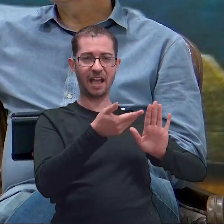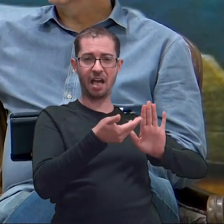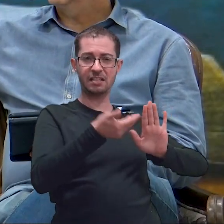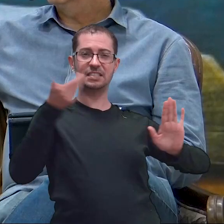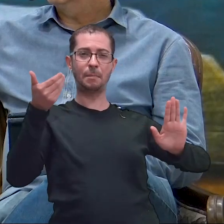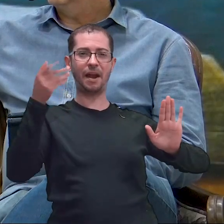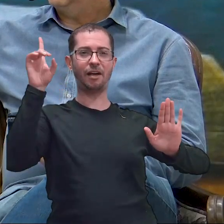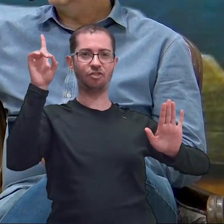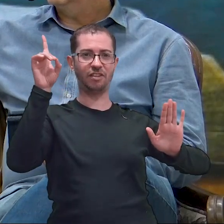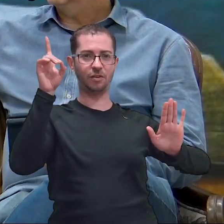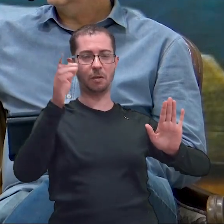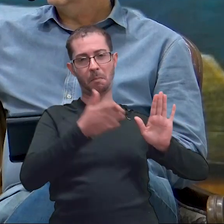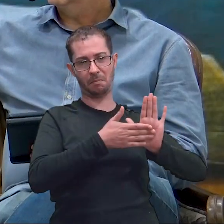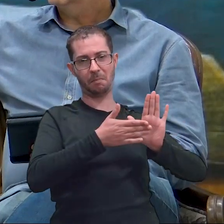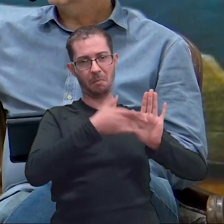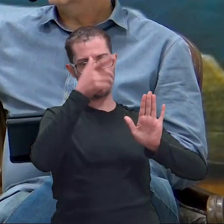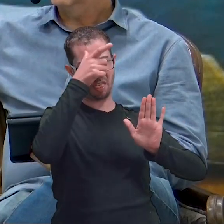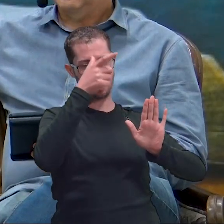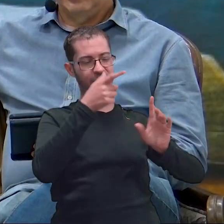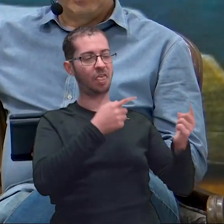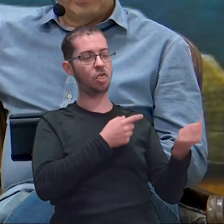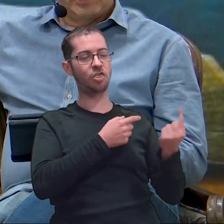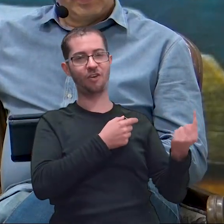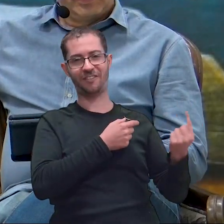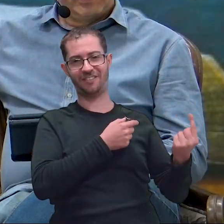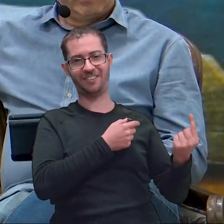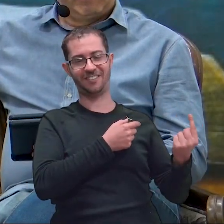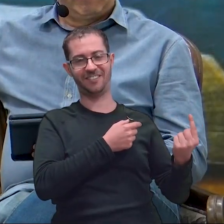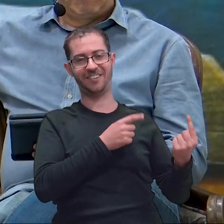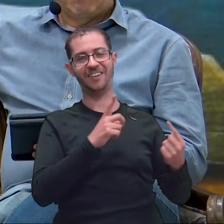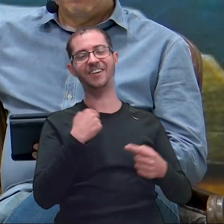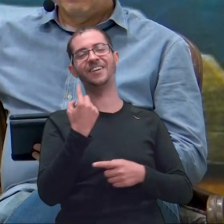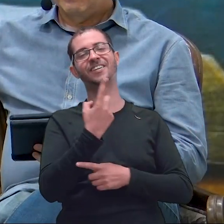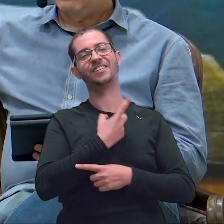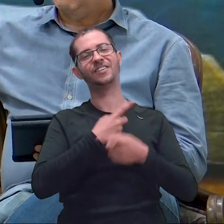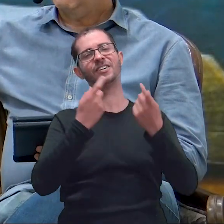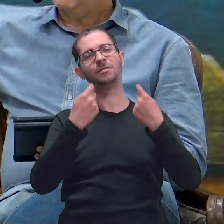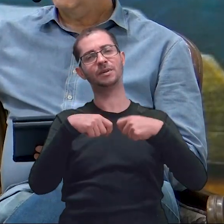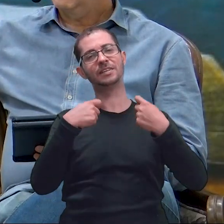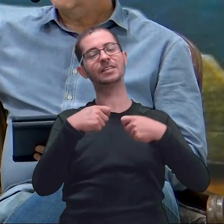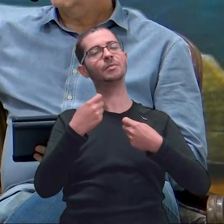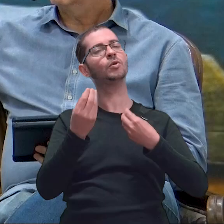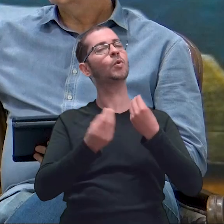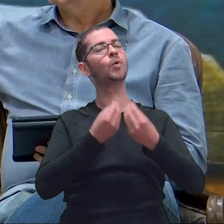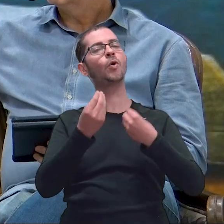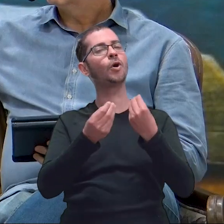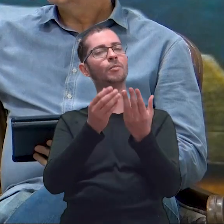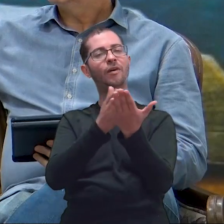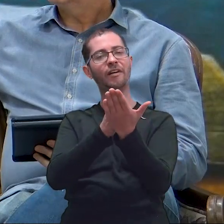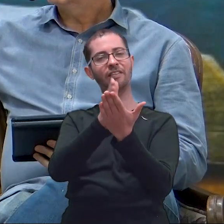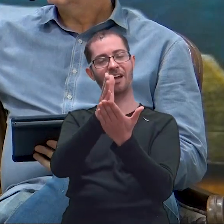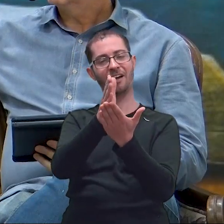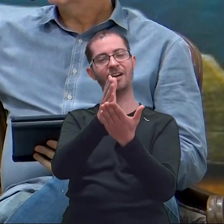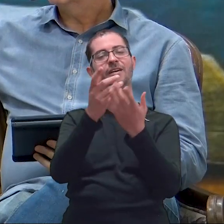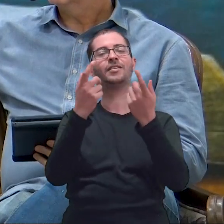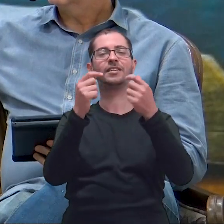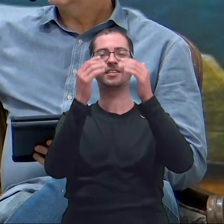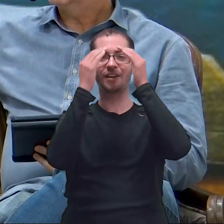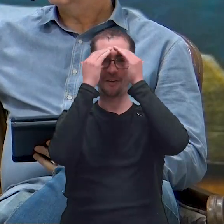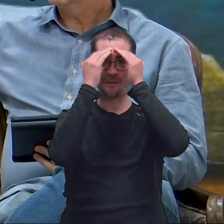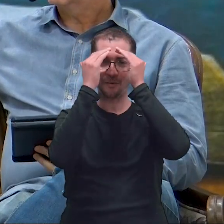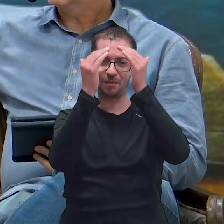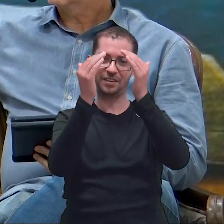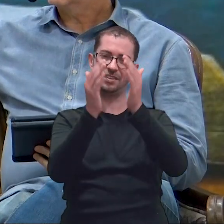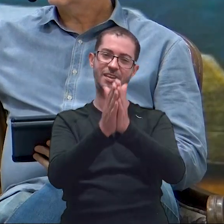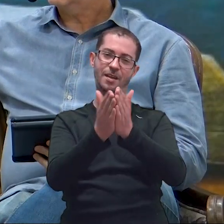cabeça de um canto ao outro e... Com certeza. Então nós devemos andar como? Andar seguindo a palavra